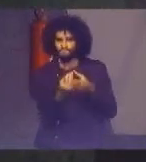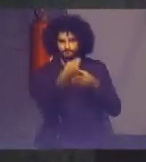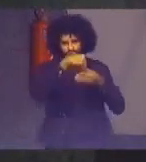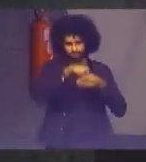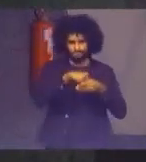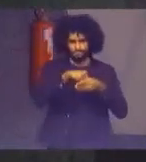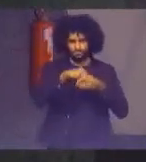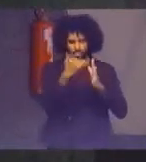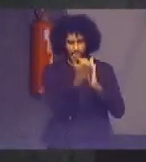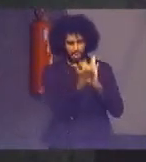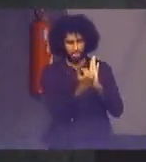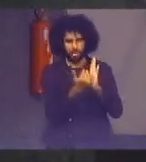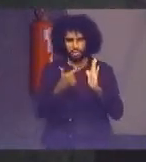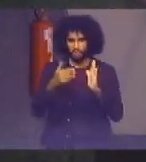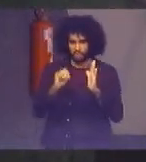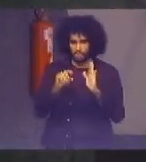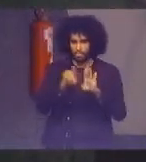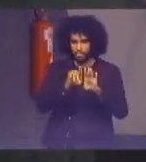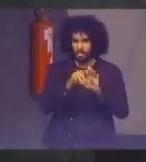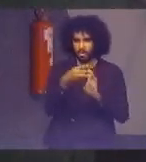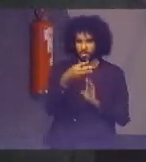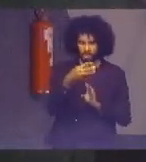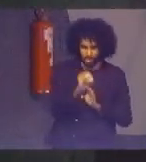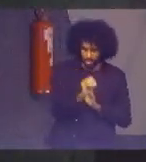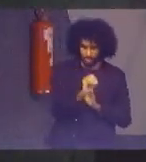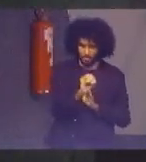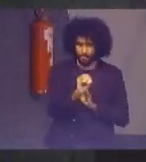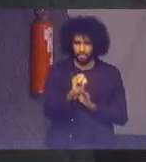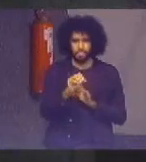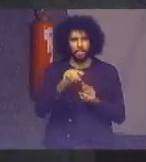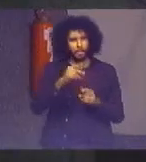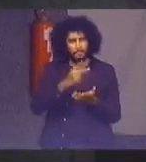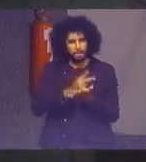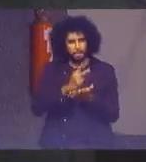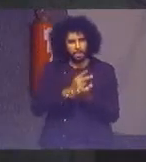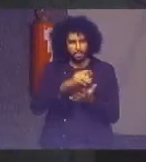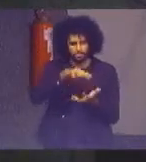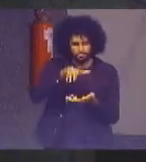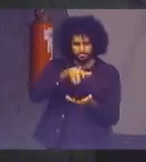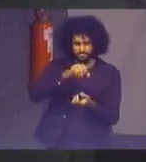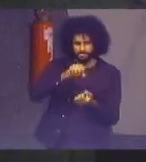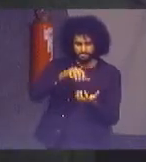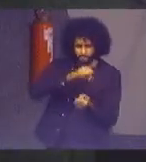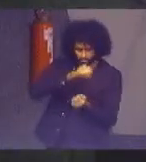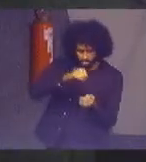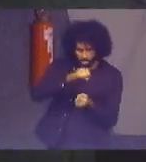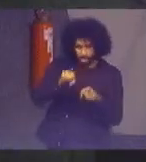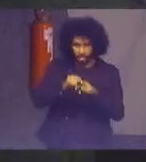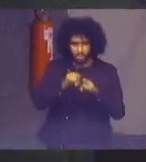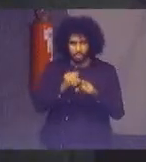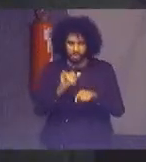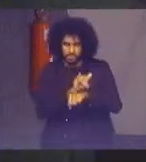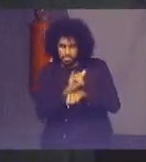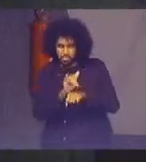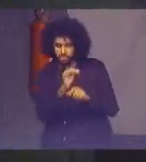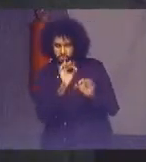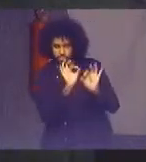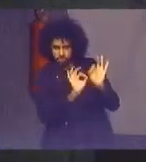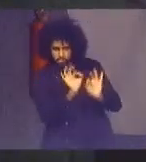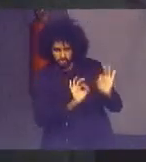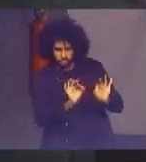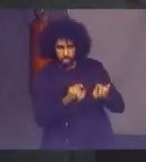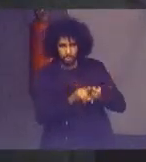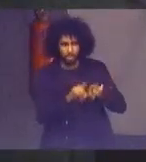pela implementação de políticas públicas sustentáveis, no planejamento estratégico das instituições de justiça, seja pela